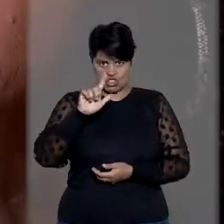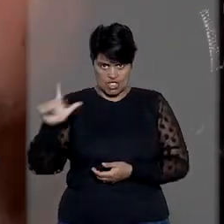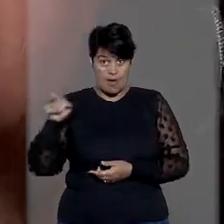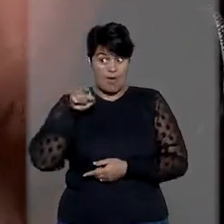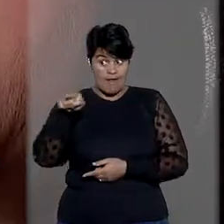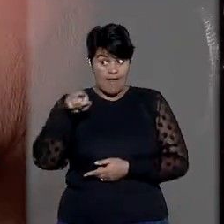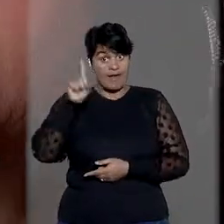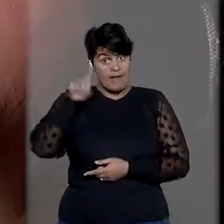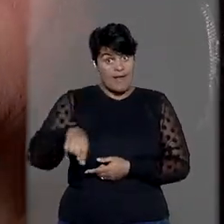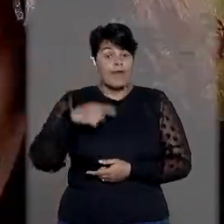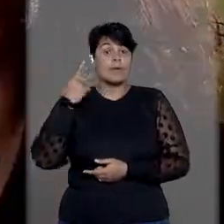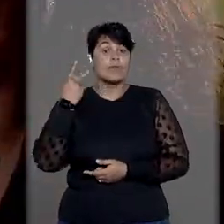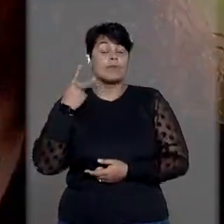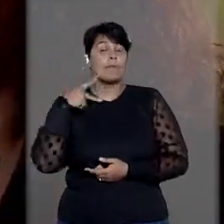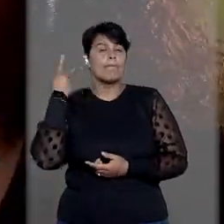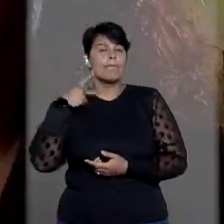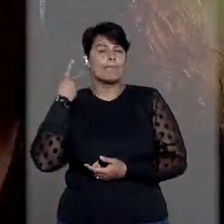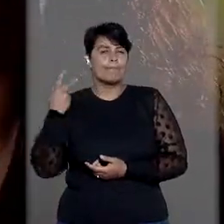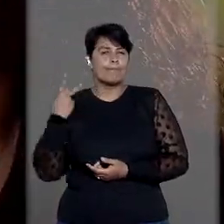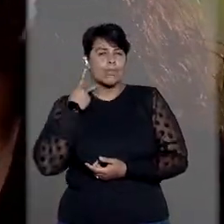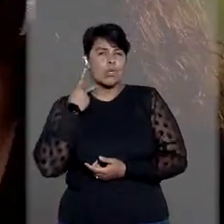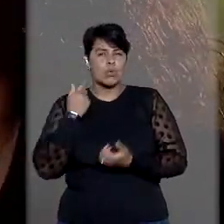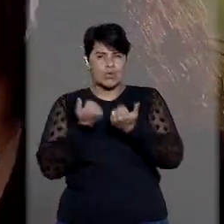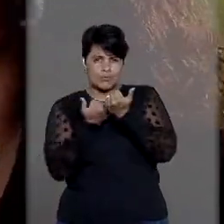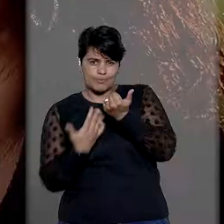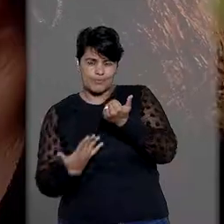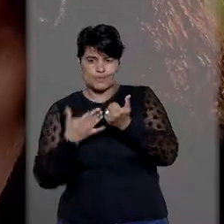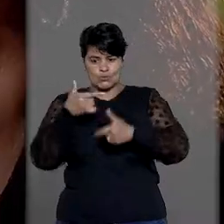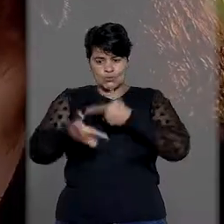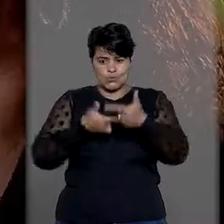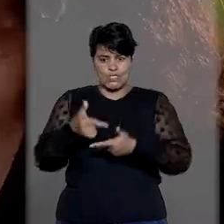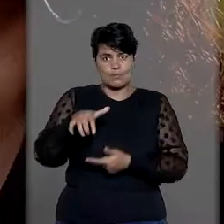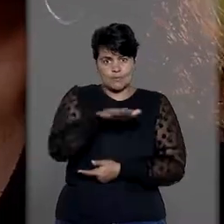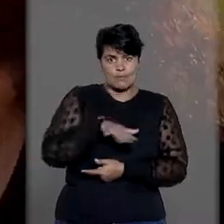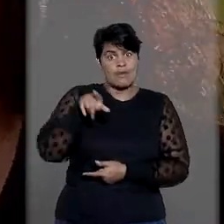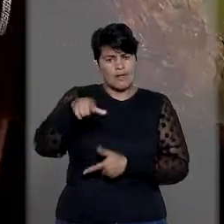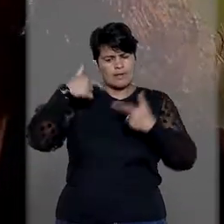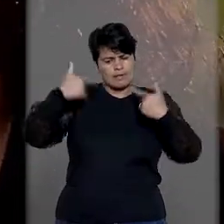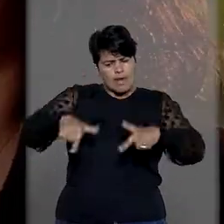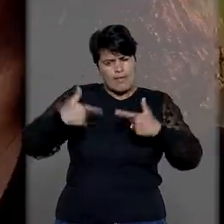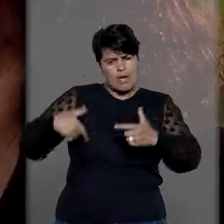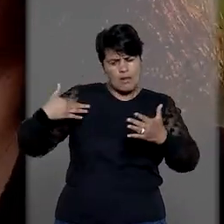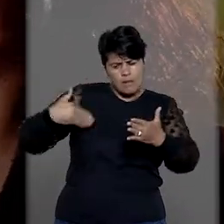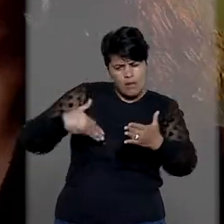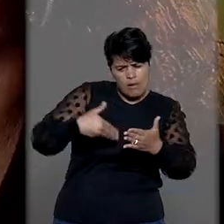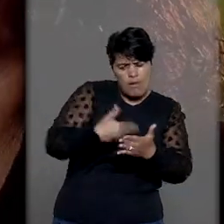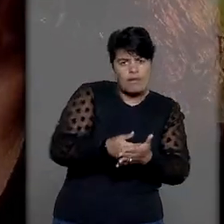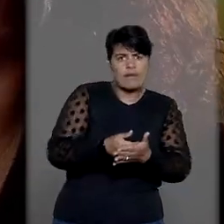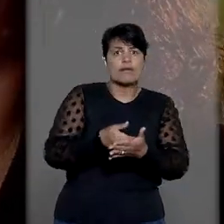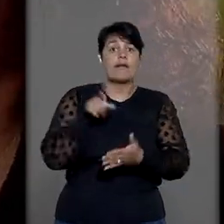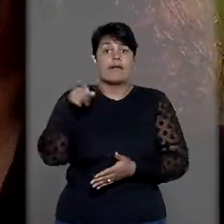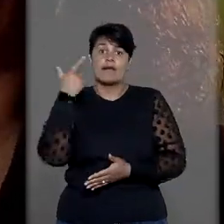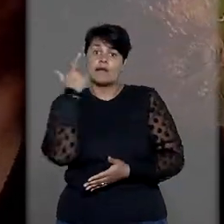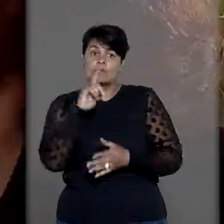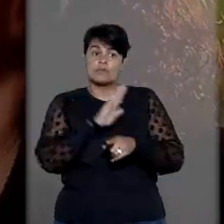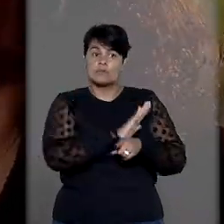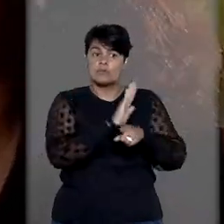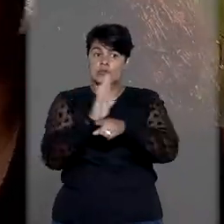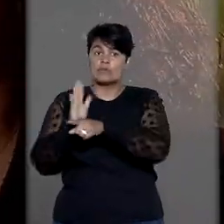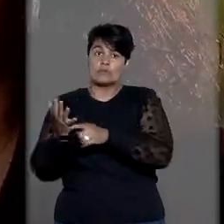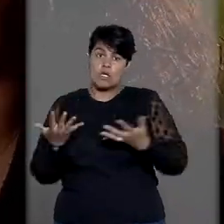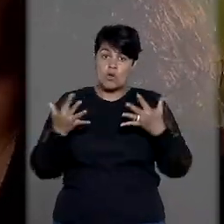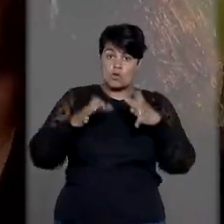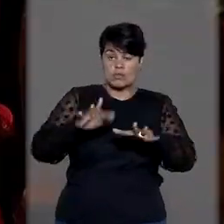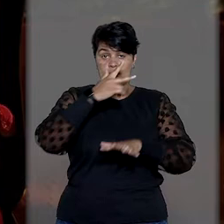-procuradora do trabalho, trabalha muito, muito tempo para fazer a inclusão da pessoa com deficiência de